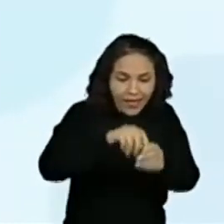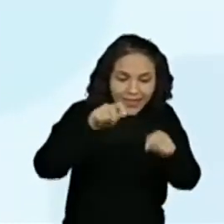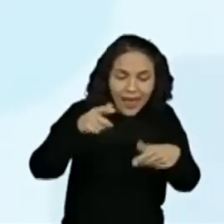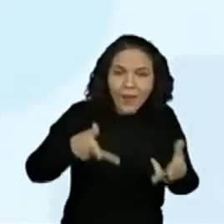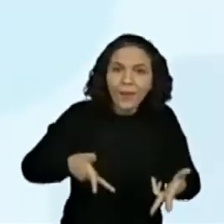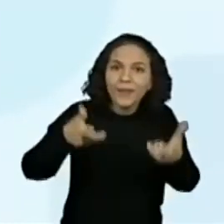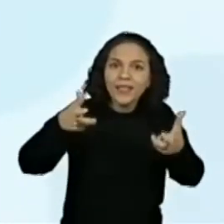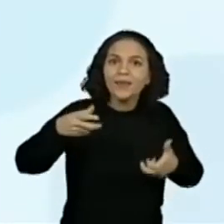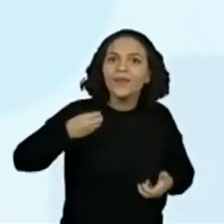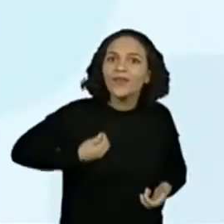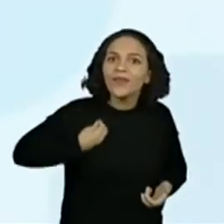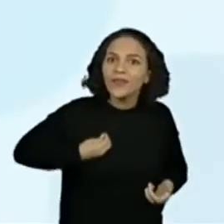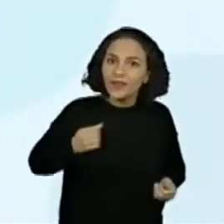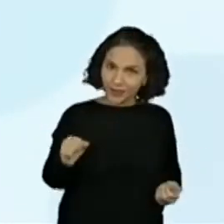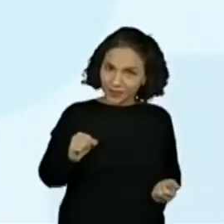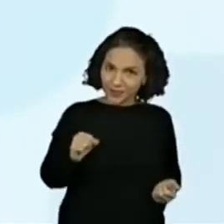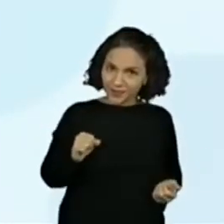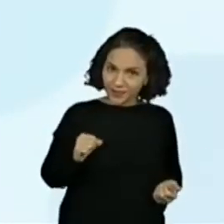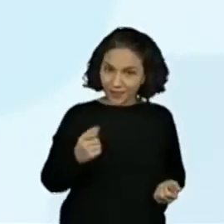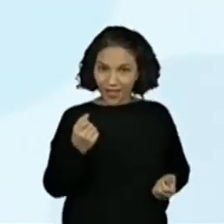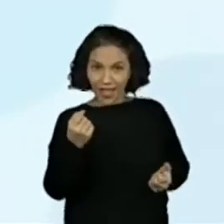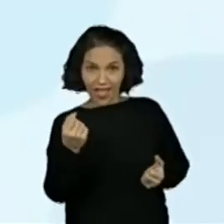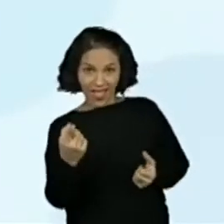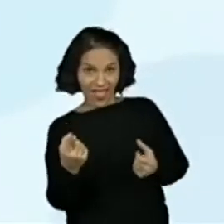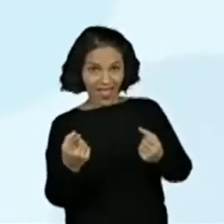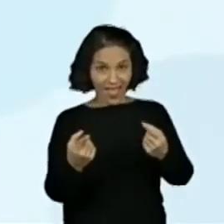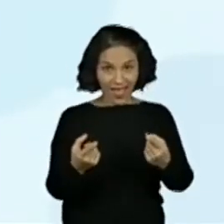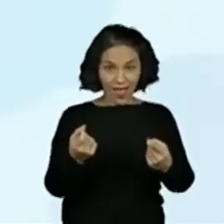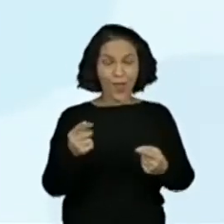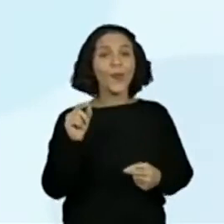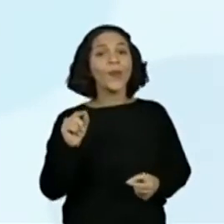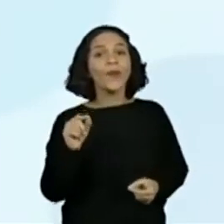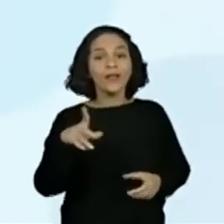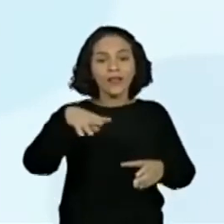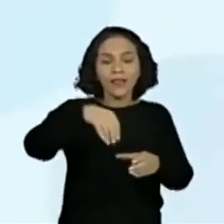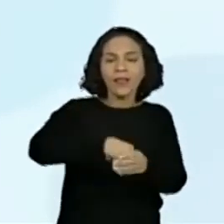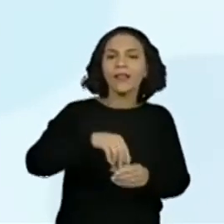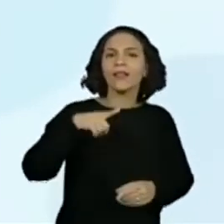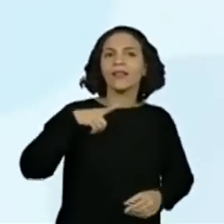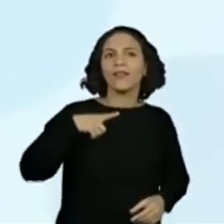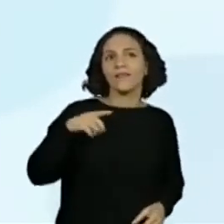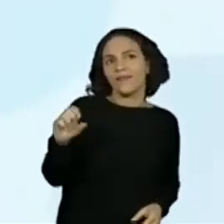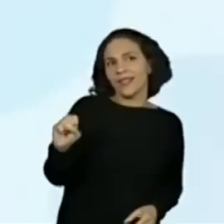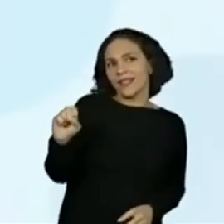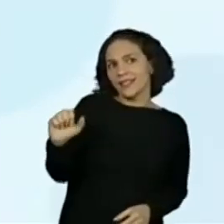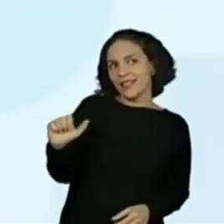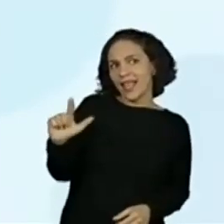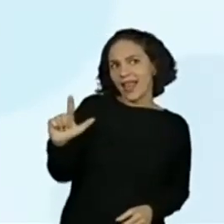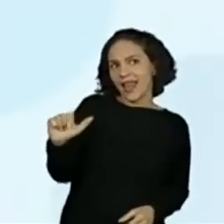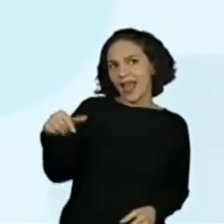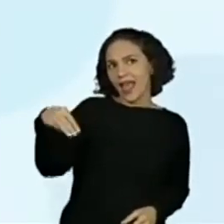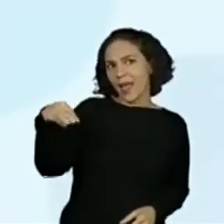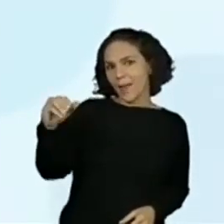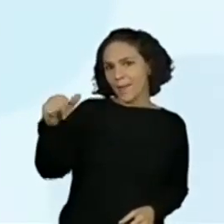que habita nele. Alguns dos seres a que eles se referiam eram a salamandra aquática,